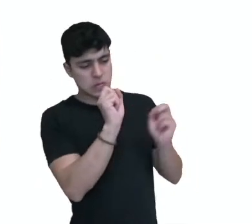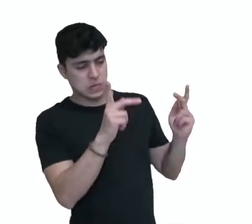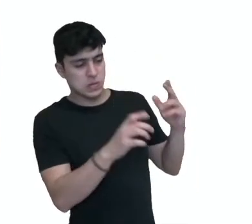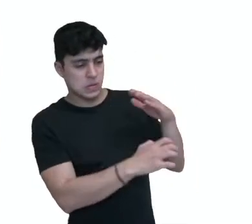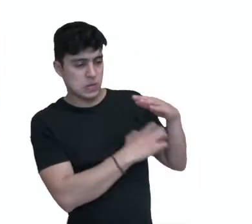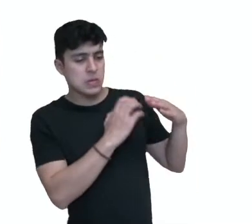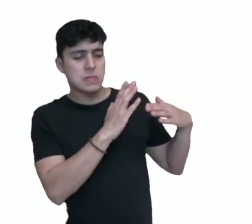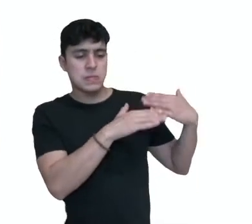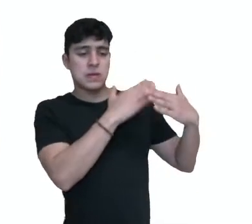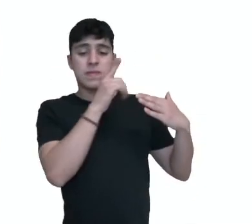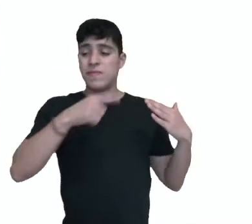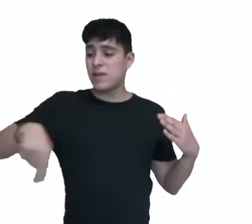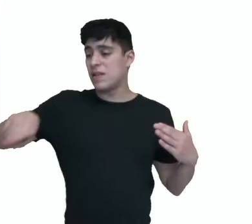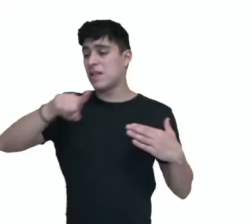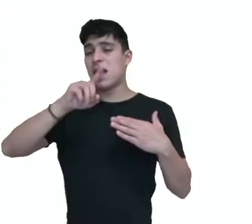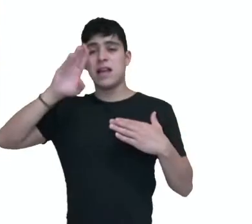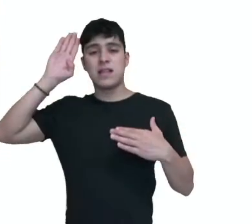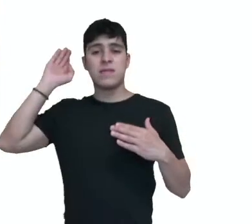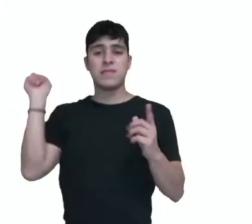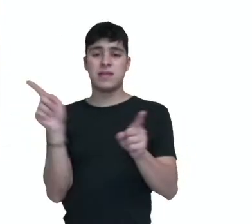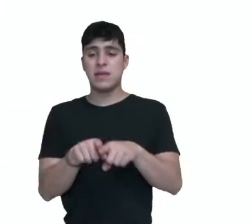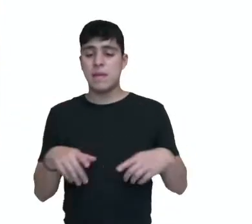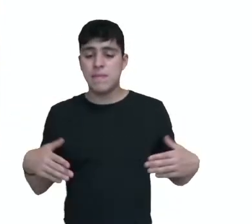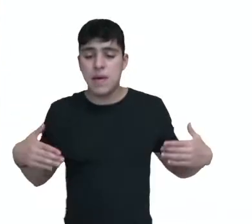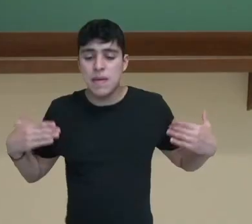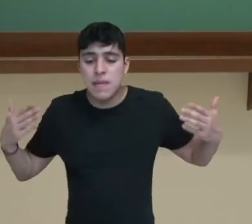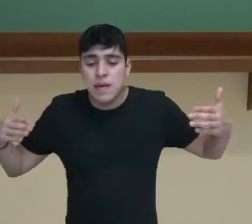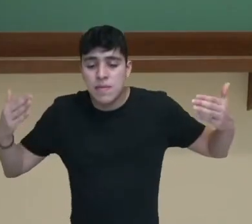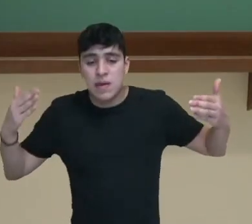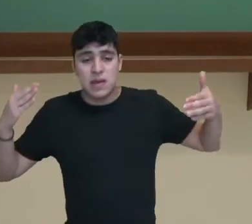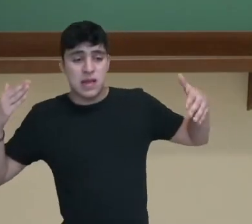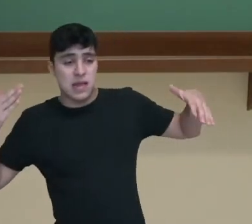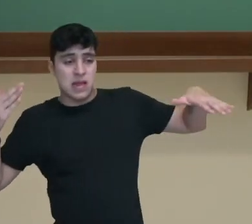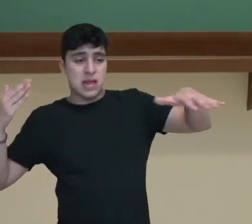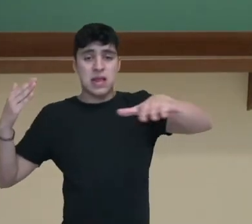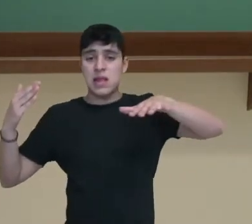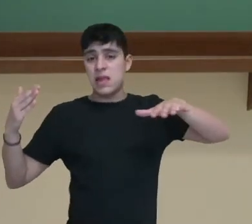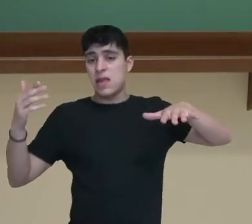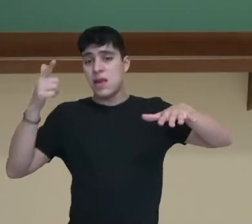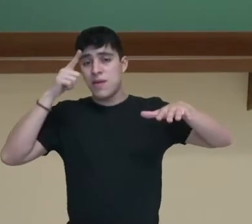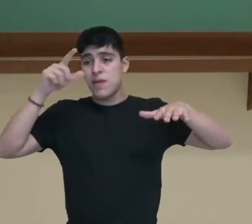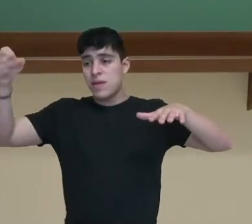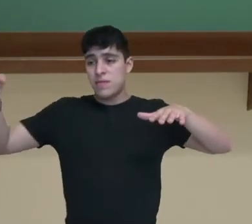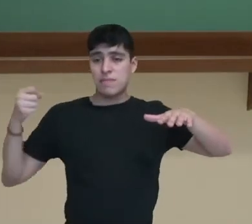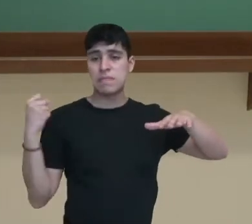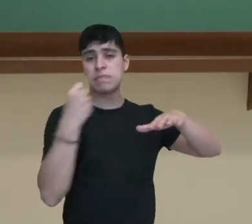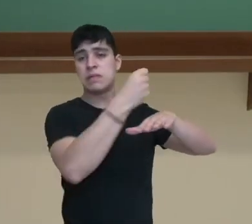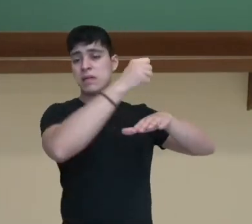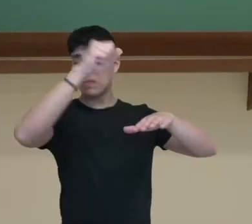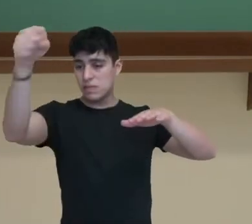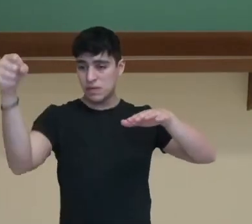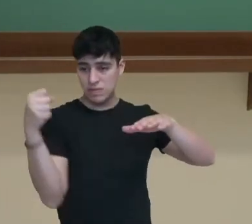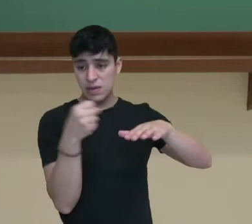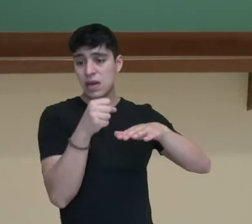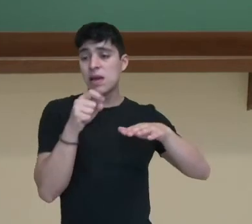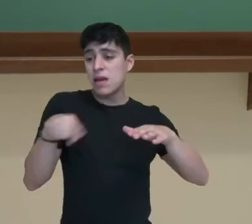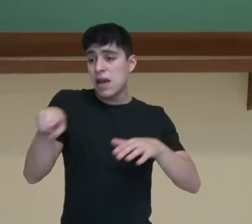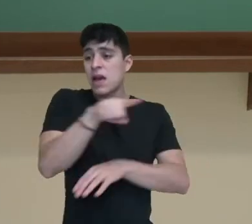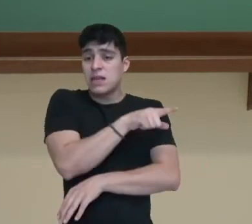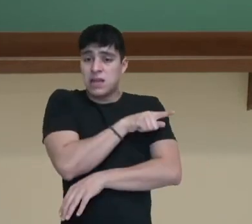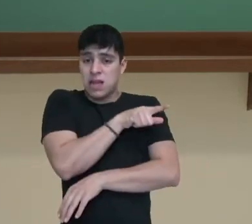o setor acadêmico para abastecer com qualificação a mão de obra necessária. Dessa maneira, nós